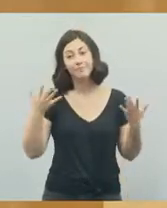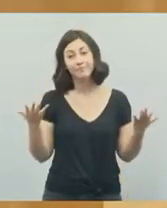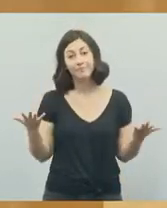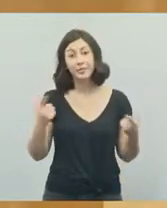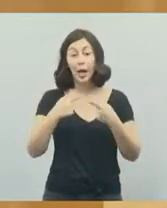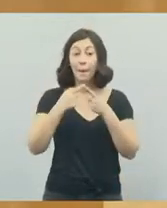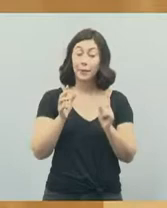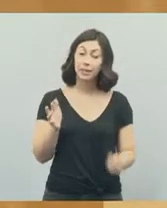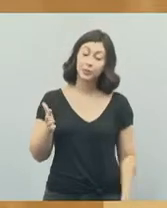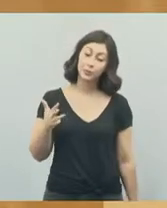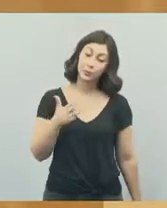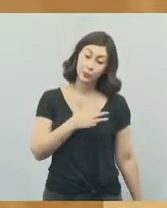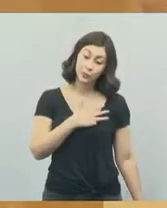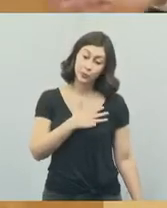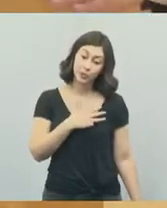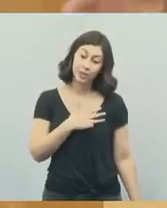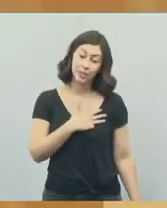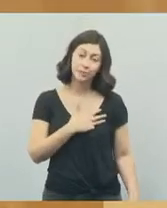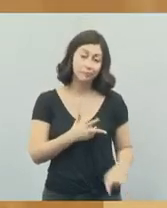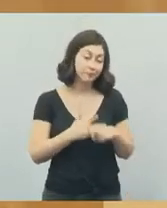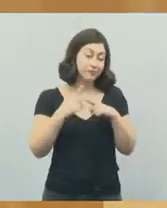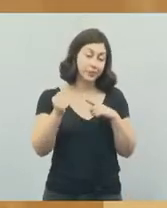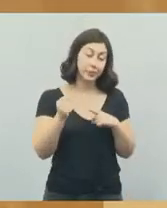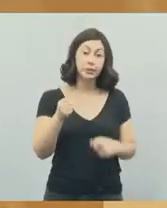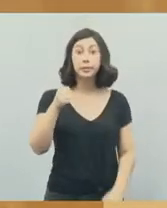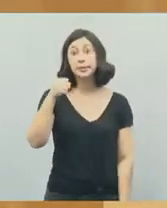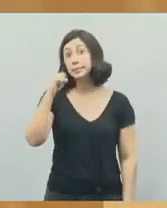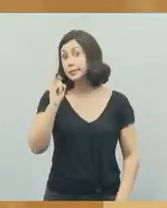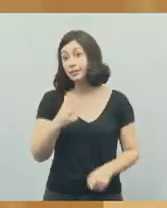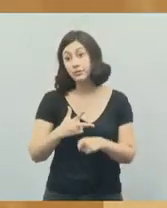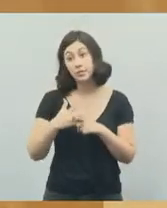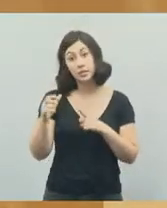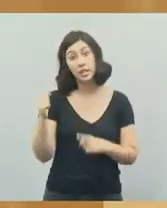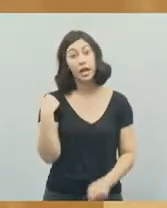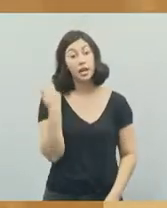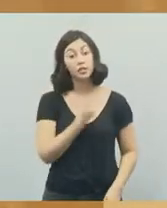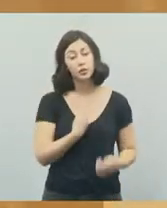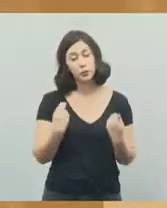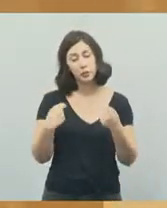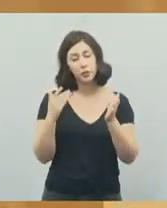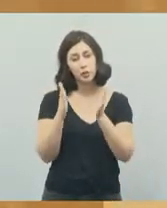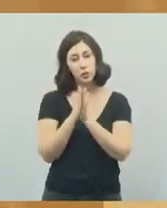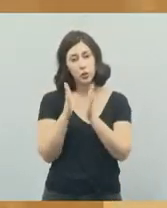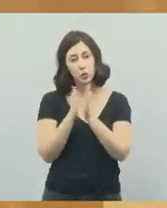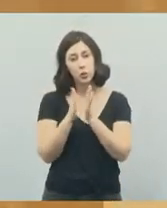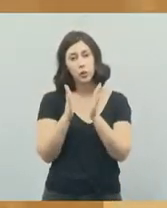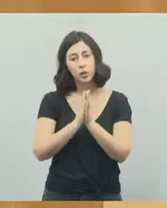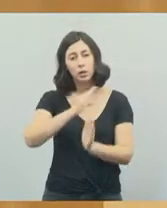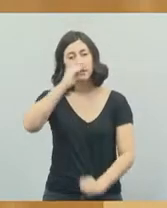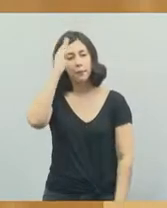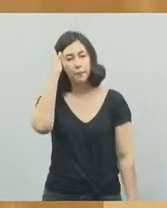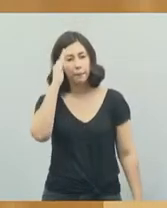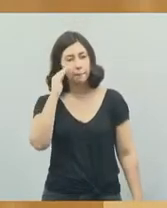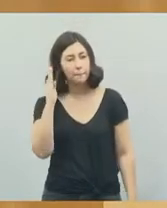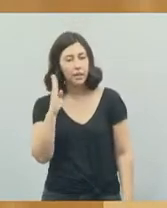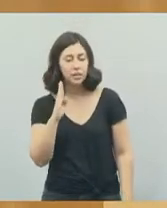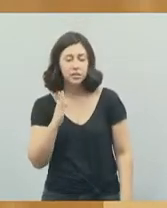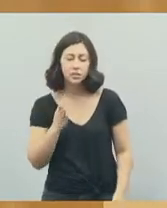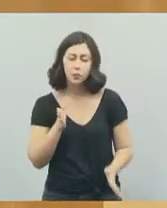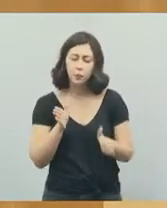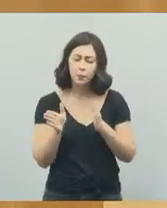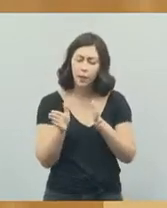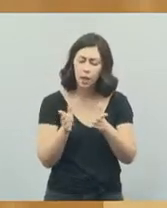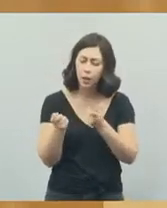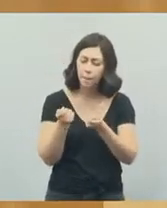mas o Lula ganhou, se o Lula ganhou a eleição, que possamos orar, para que o Brasil possa ter, a melhor